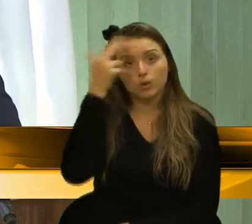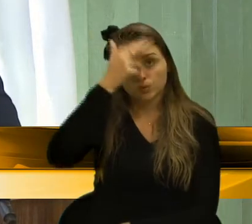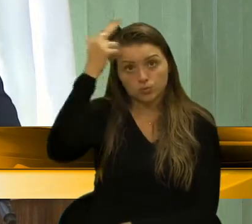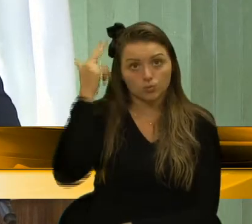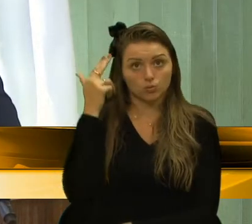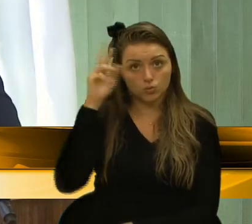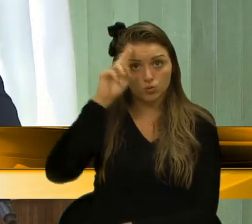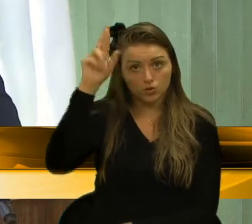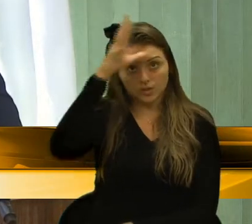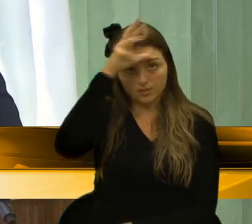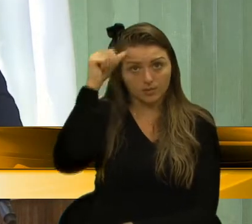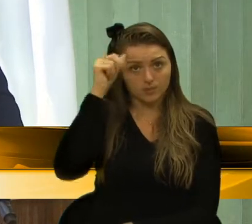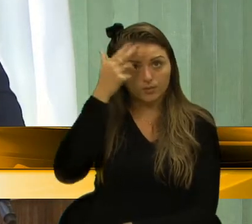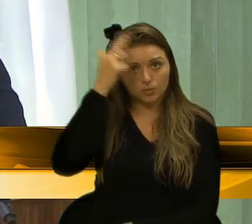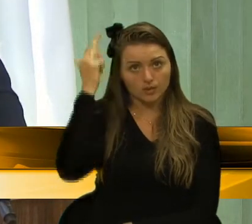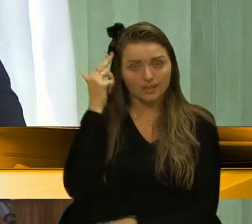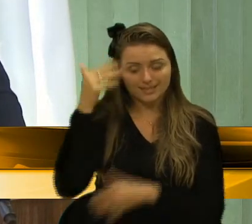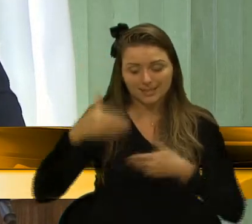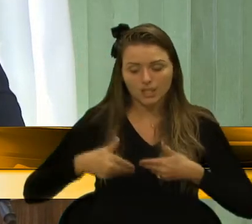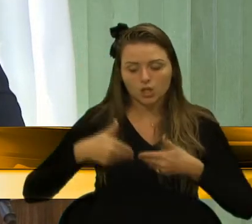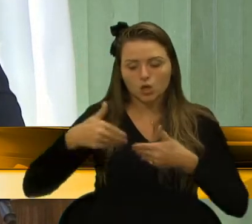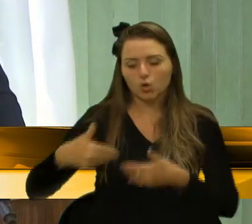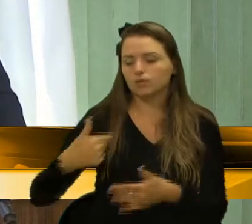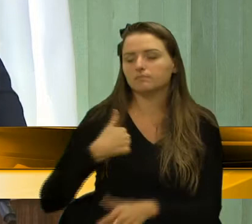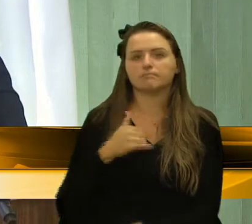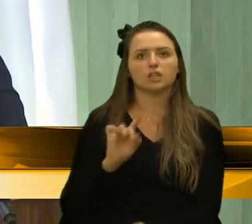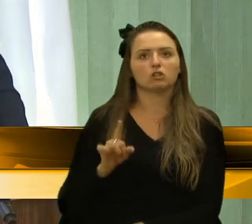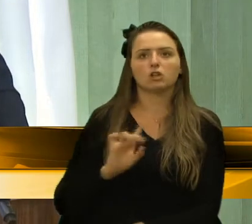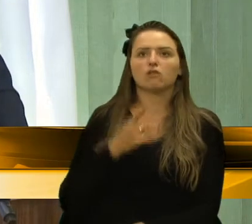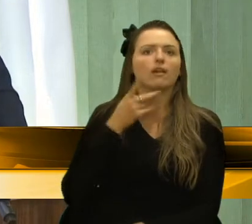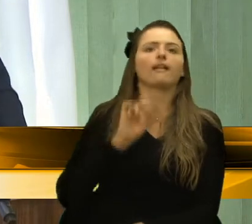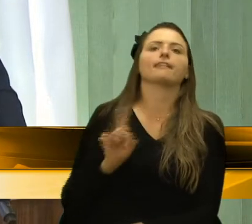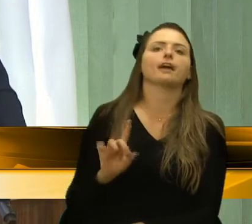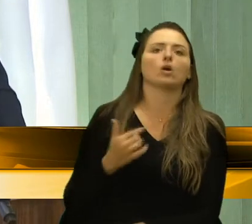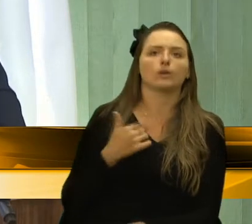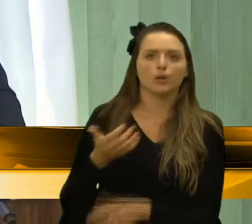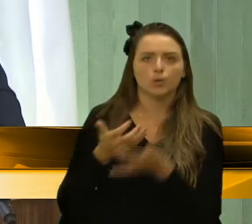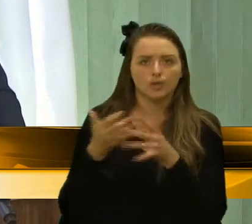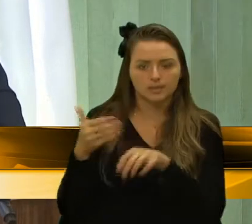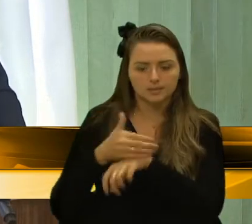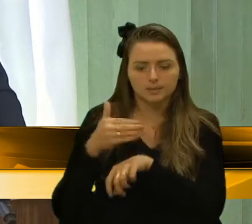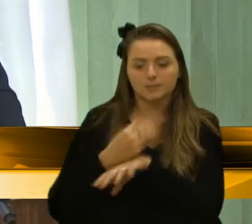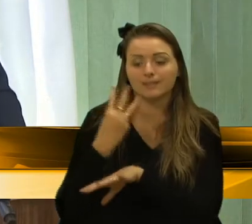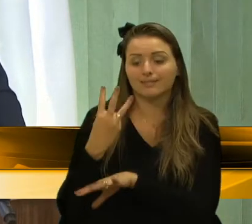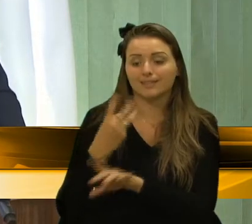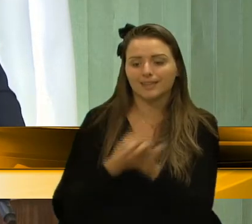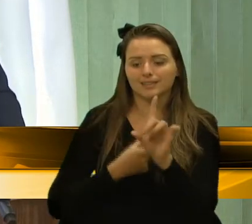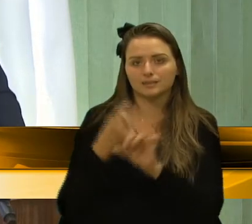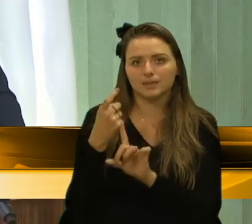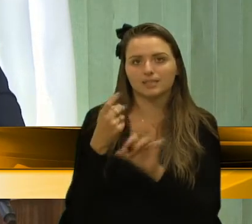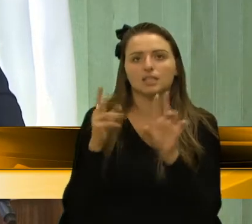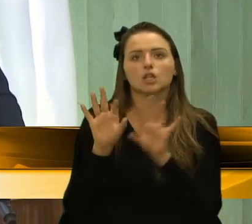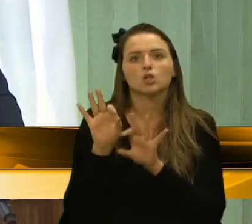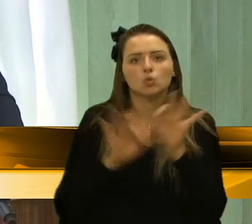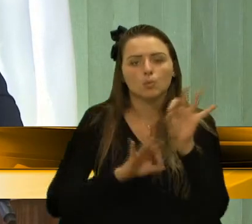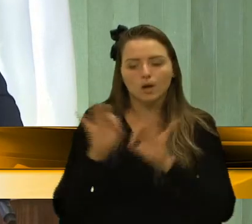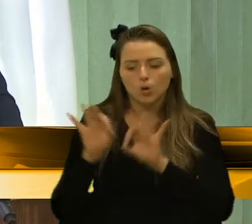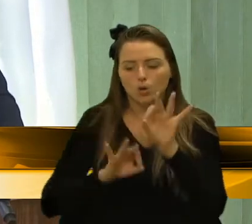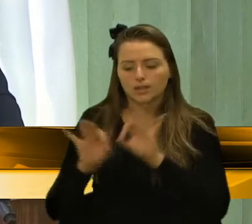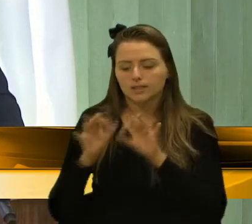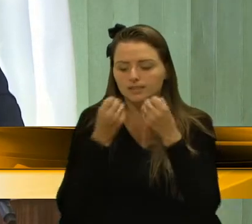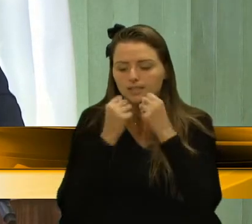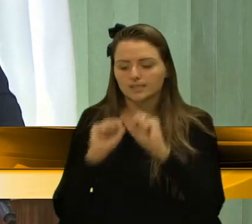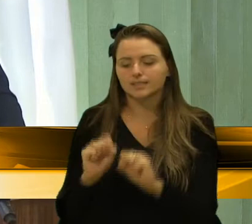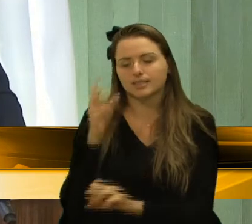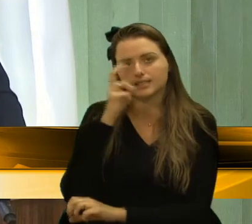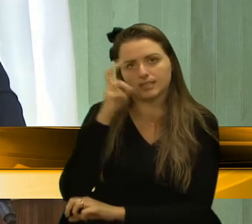me convidou, eu não me furtei a participar por três meses de uma reorganização da Secretaria da